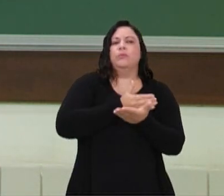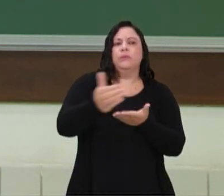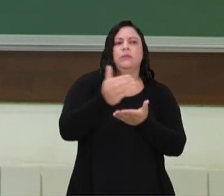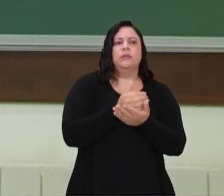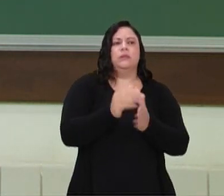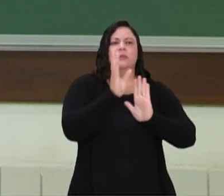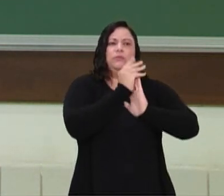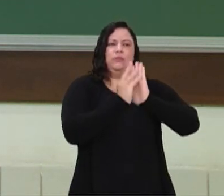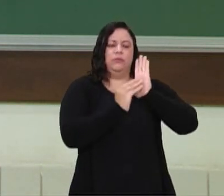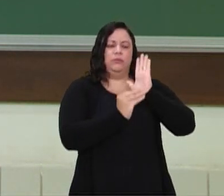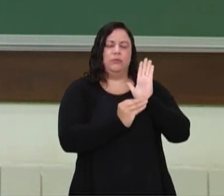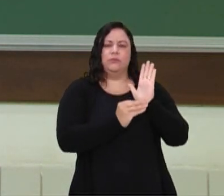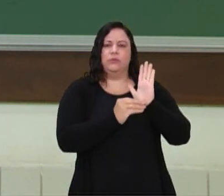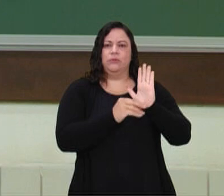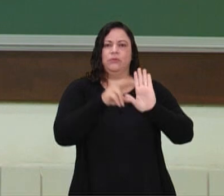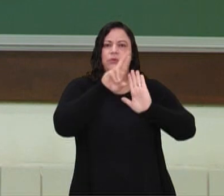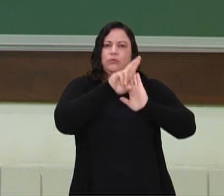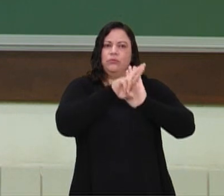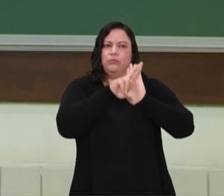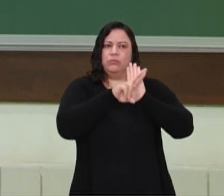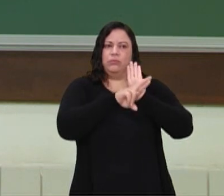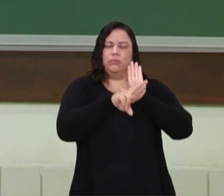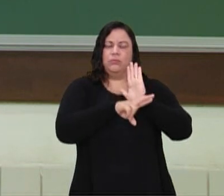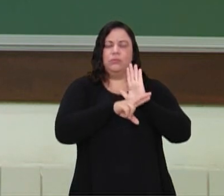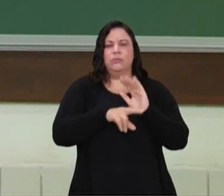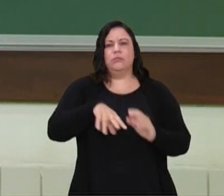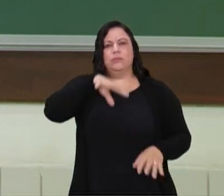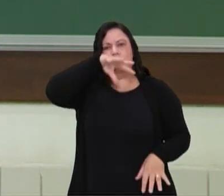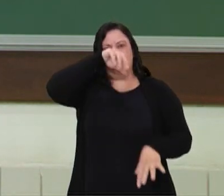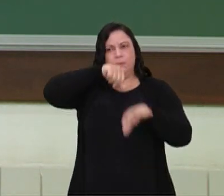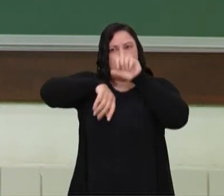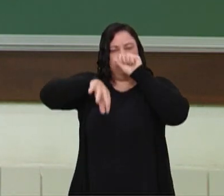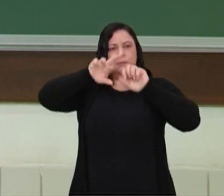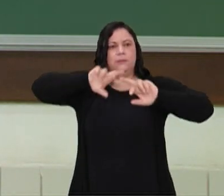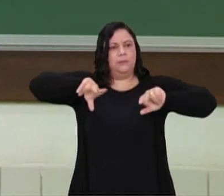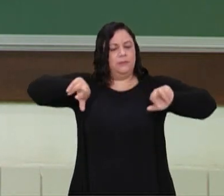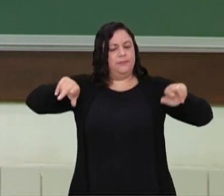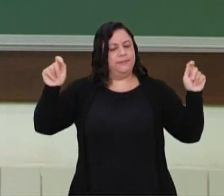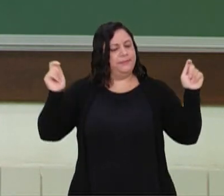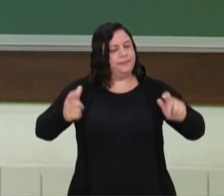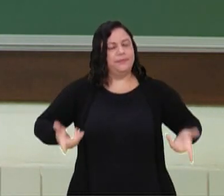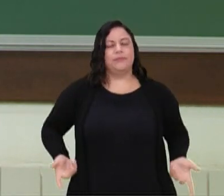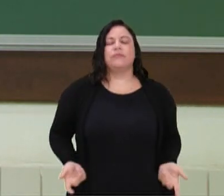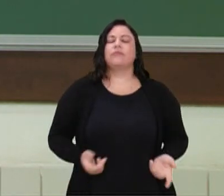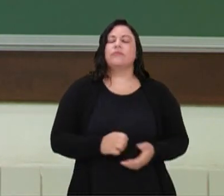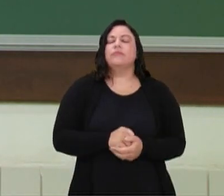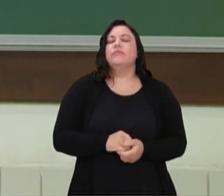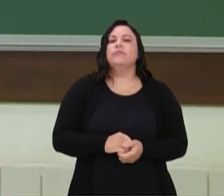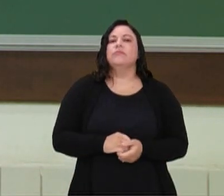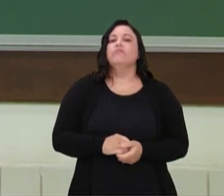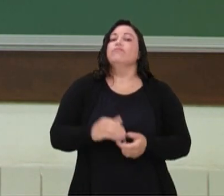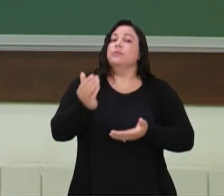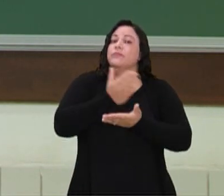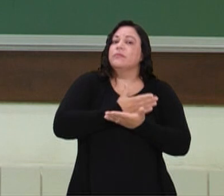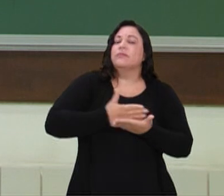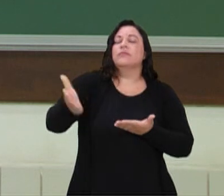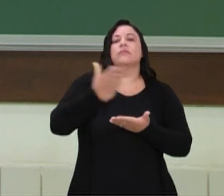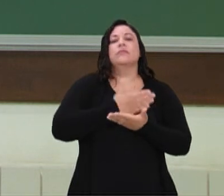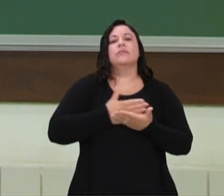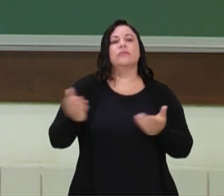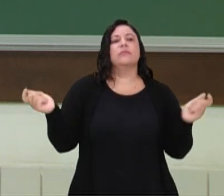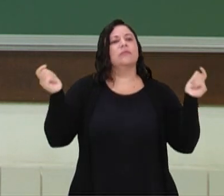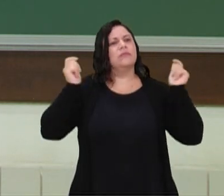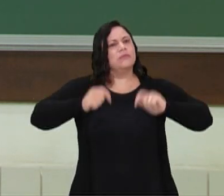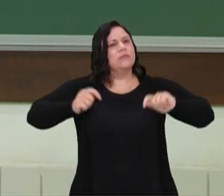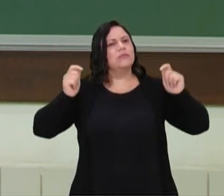concentração, o controle, a respiração, a fluidez e a precisão. Então, esses princípios é o que